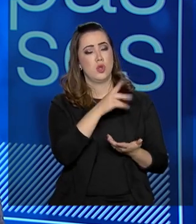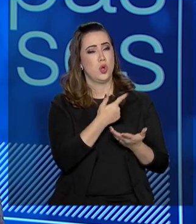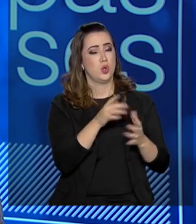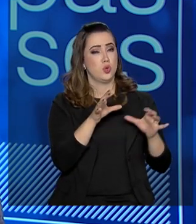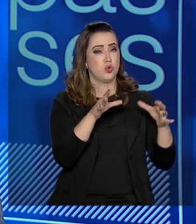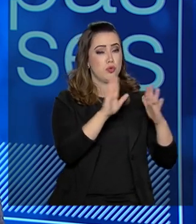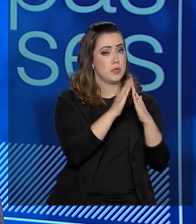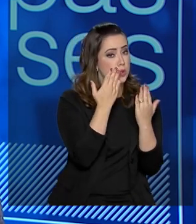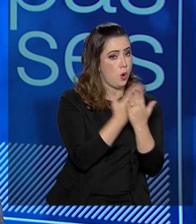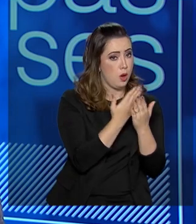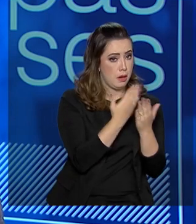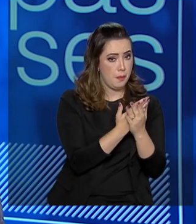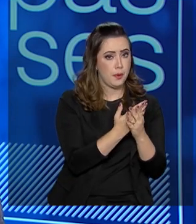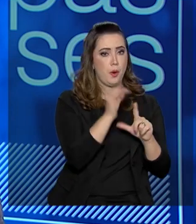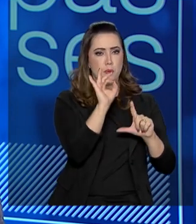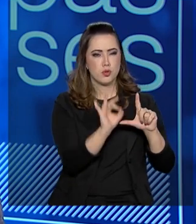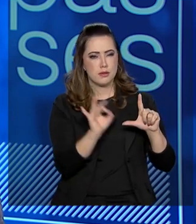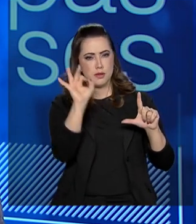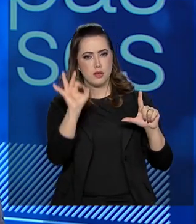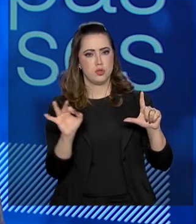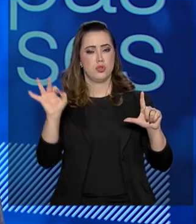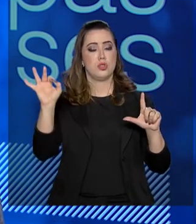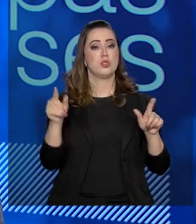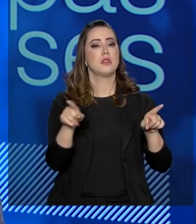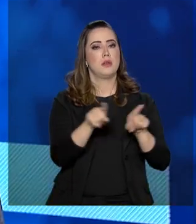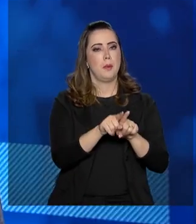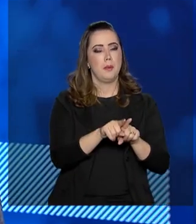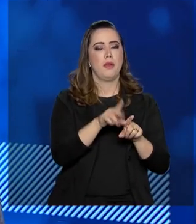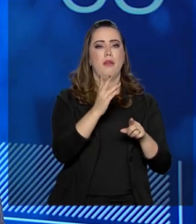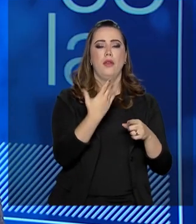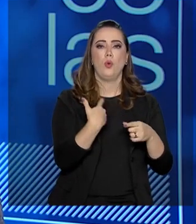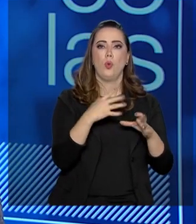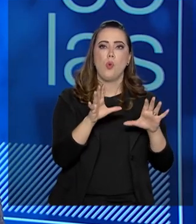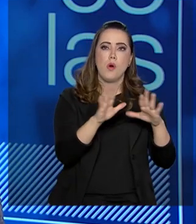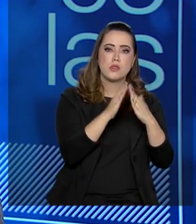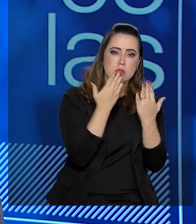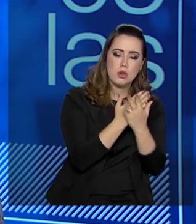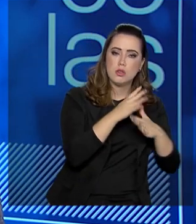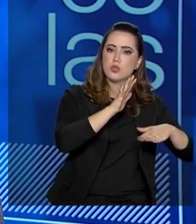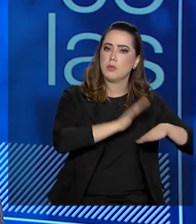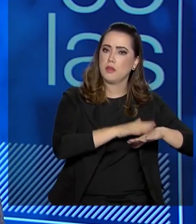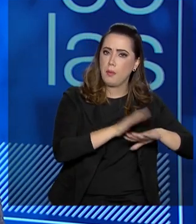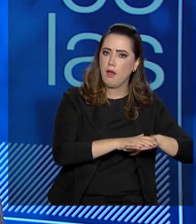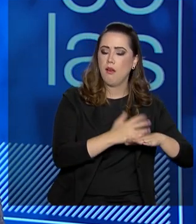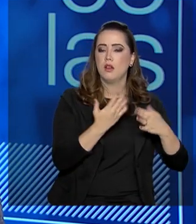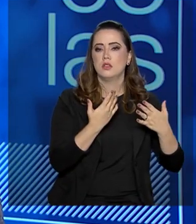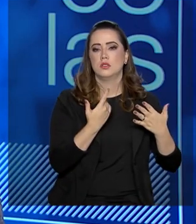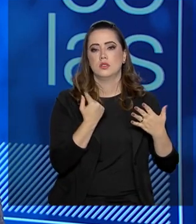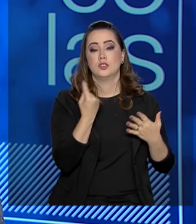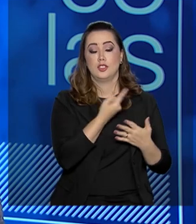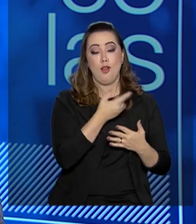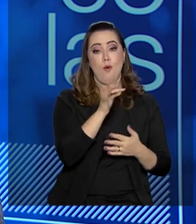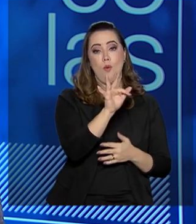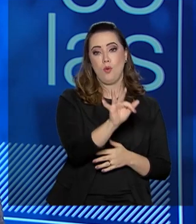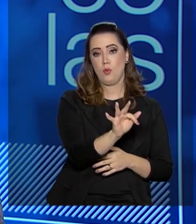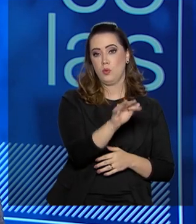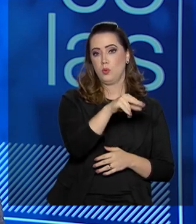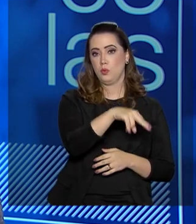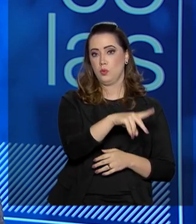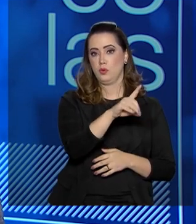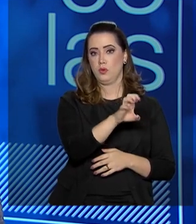Estatísticas, com o IMPA, Matemática Pura e Aplicada. Ou seja, o FNDE, ele está presente com a